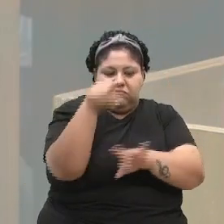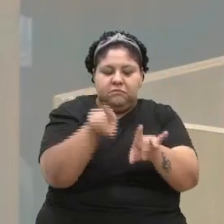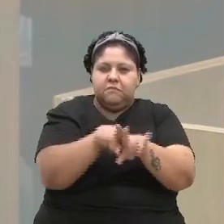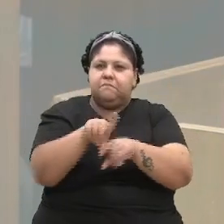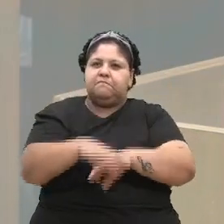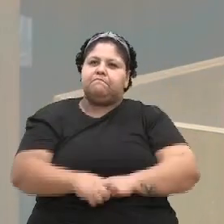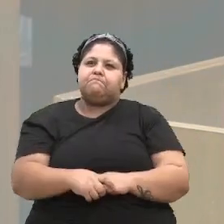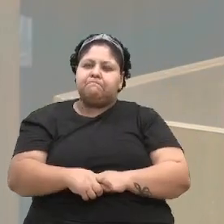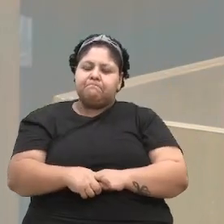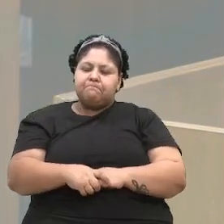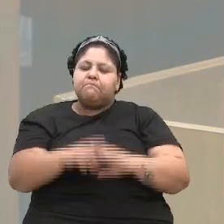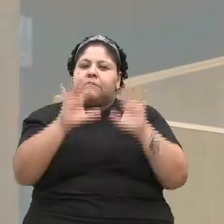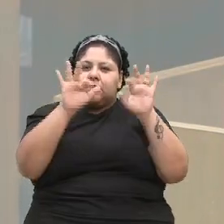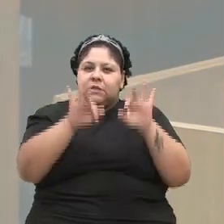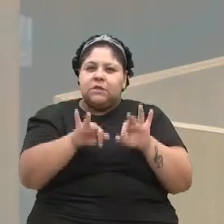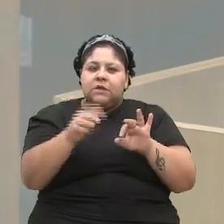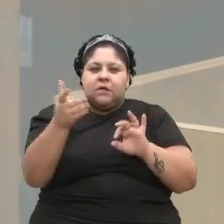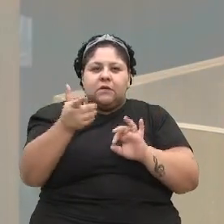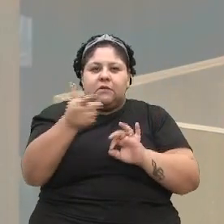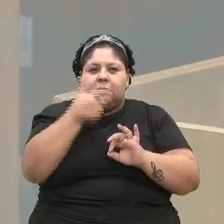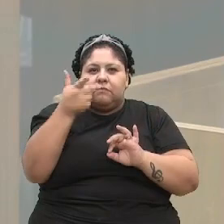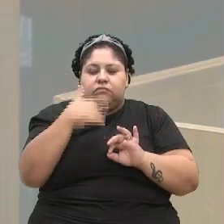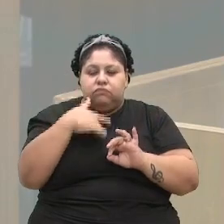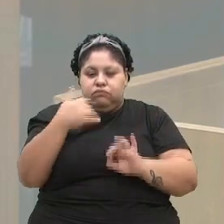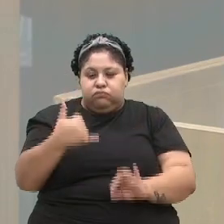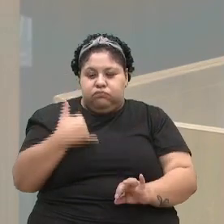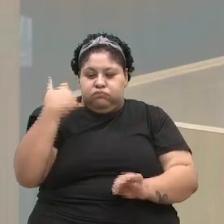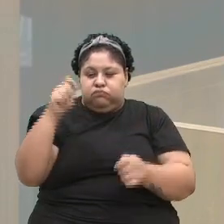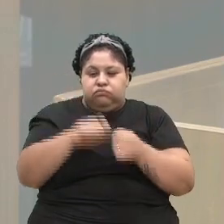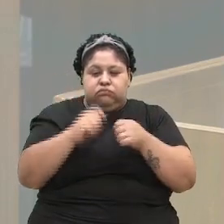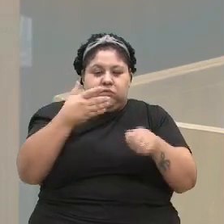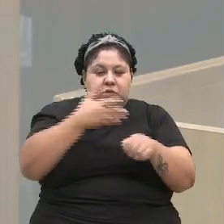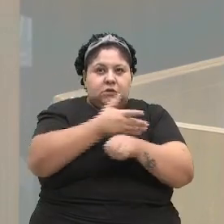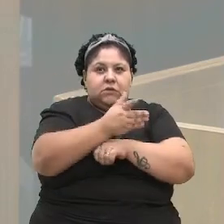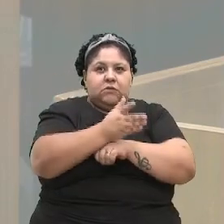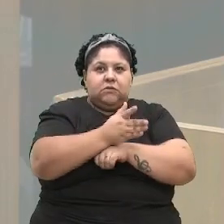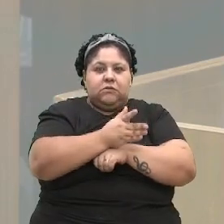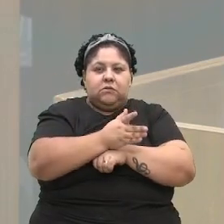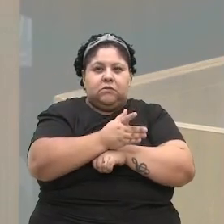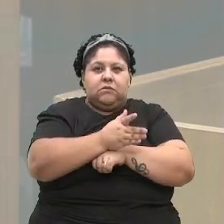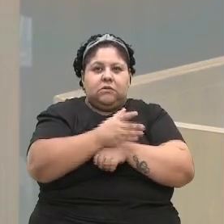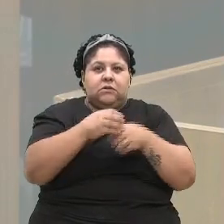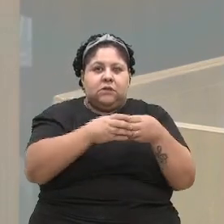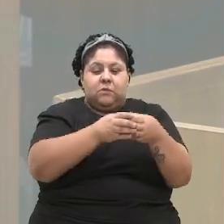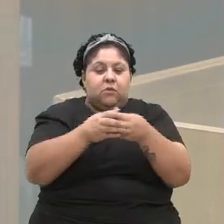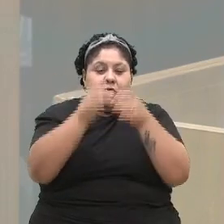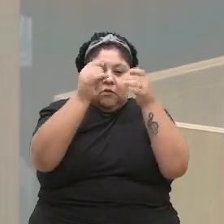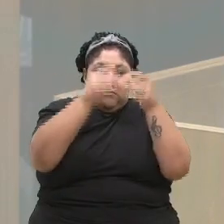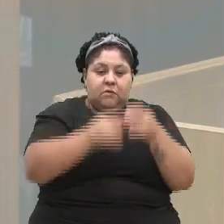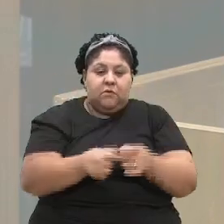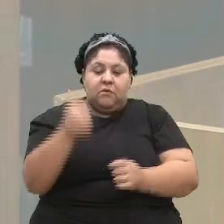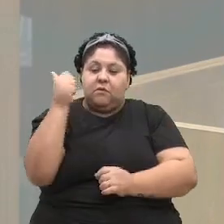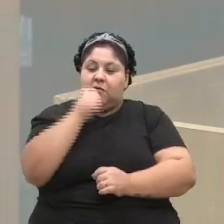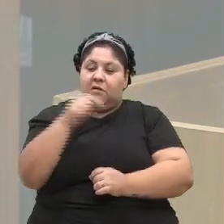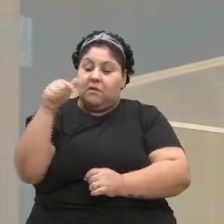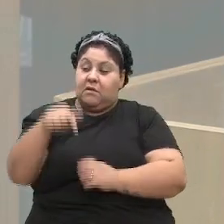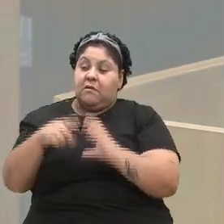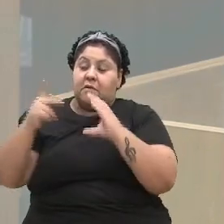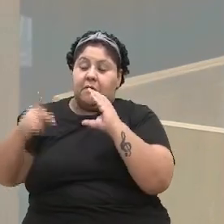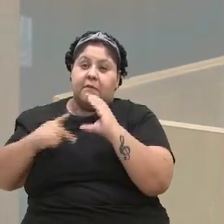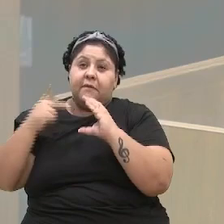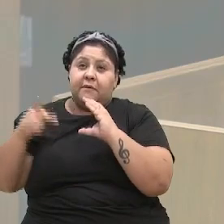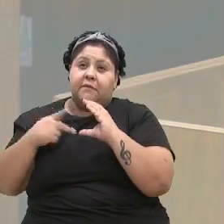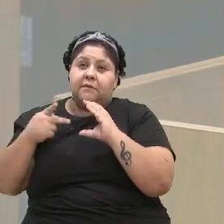Para concluir, então, eu quero dizer que me orgulho muito de fazer parte da Procuradoria Especial da Mulher, aqui da Câmara de Vereadores,